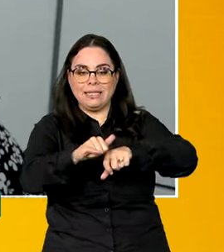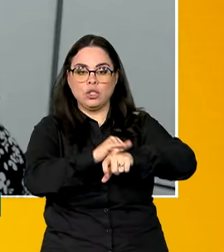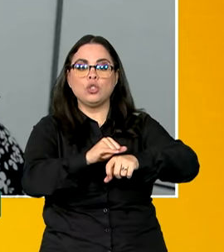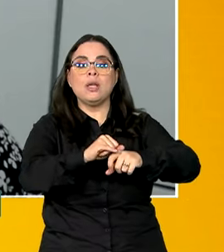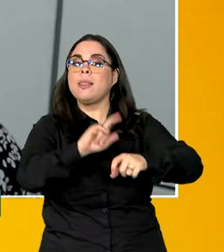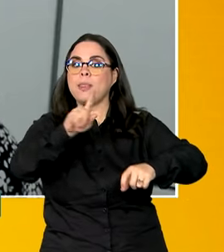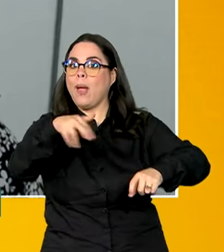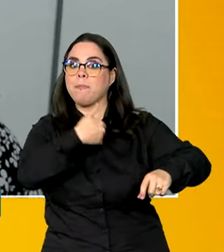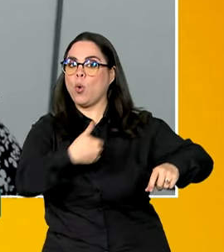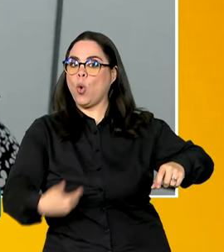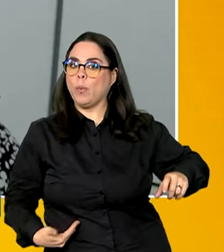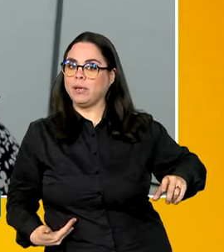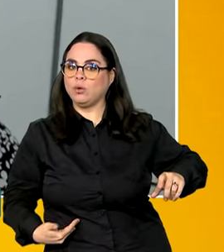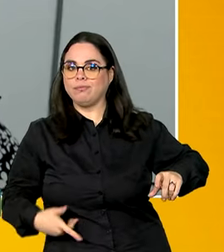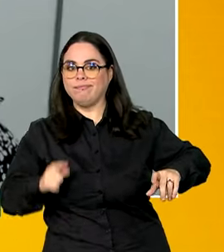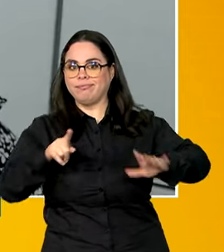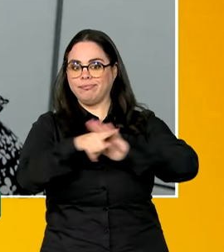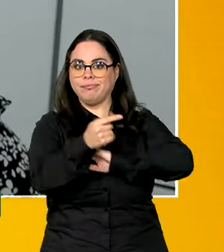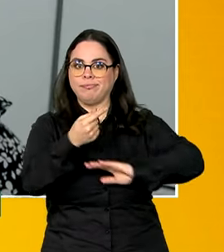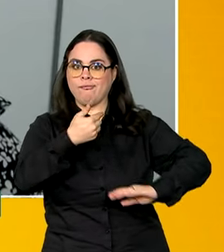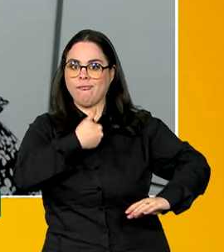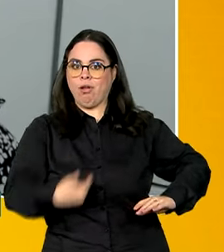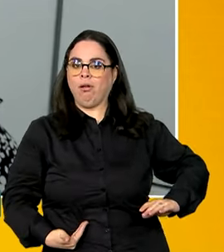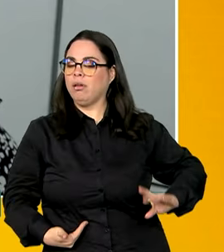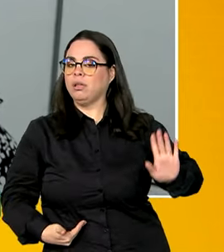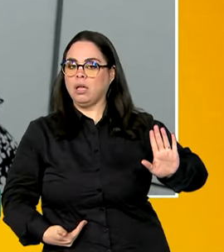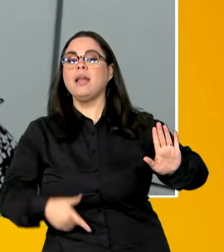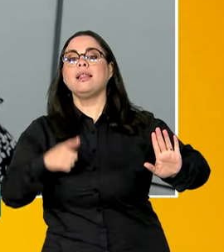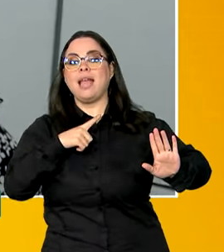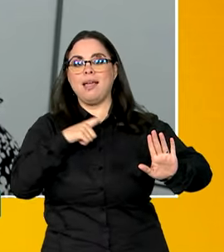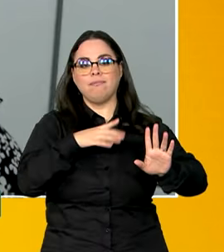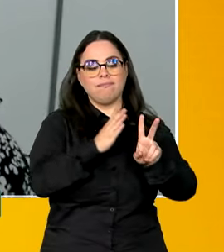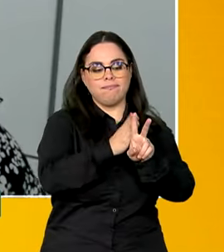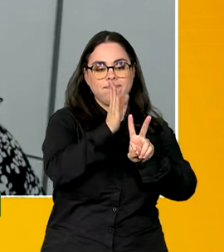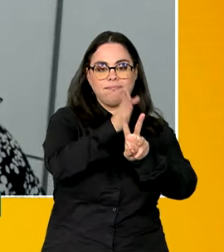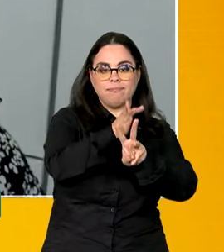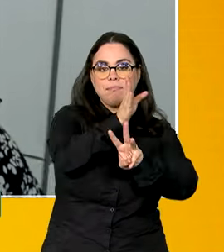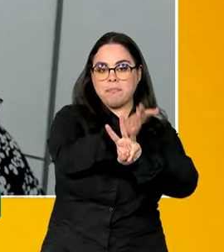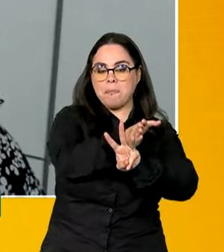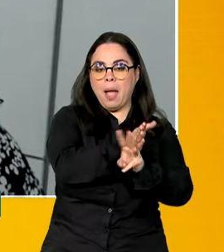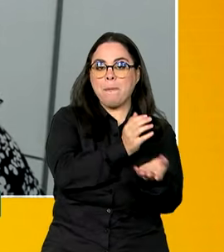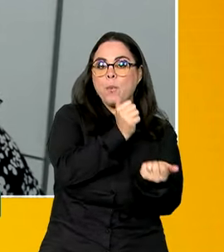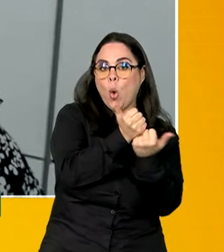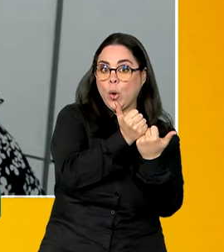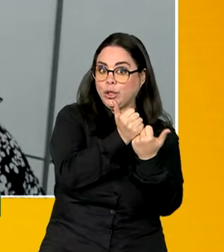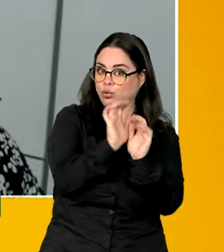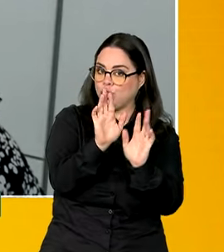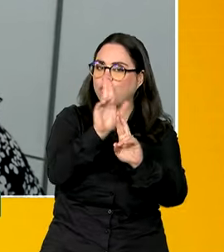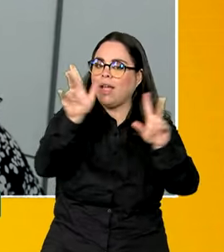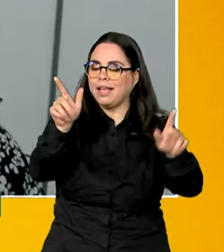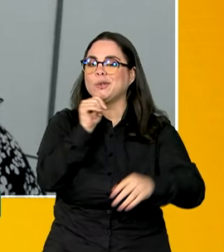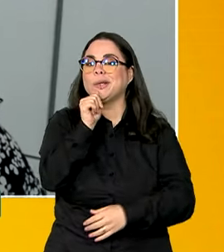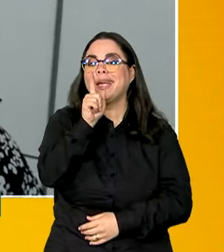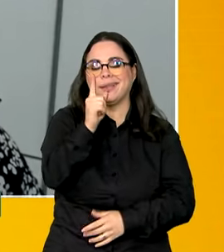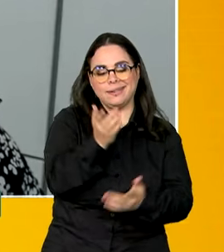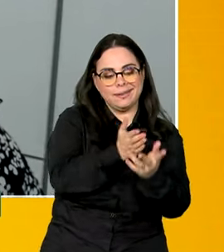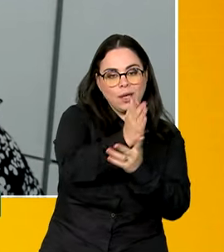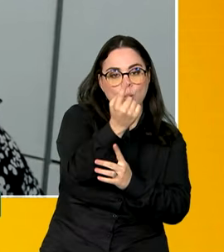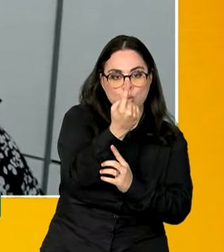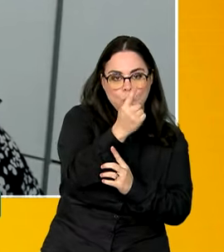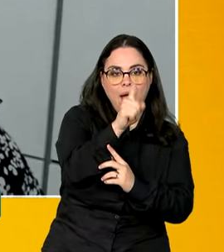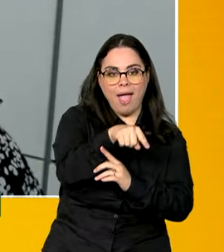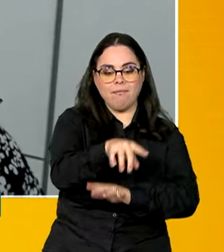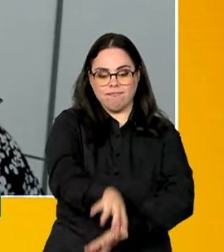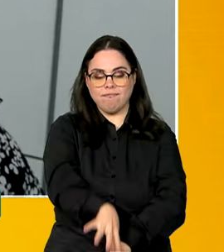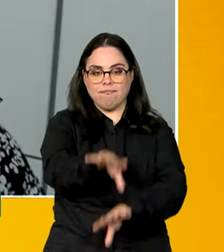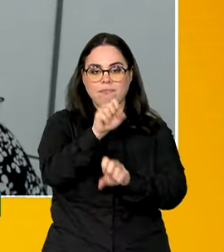equipamentos públicos, né? Então, existem três modalidades de apoio para essas cozinhas. Uma primeira modalidade é por meio do programa